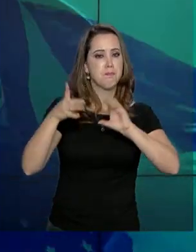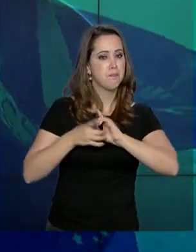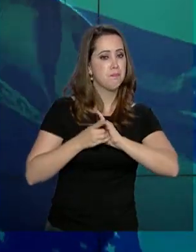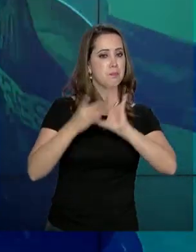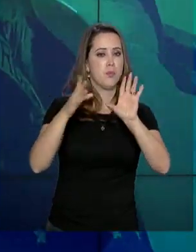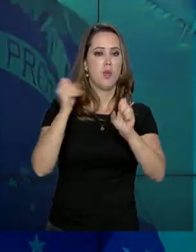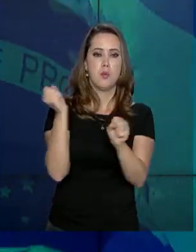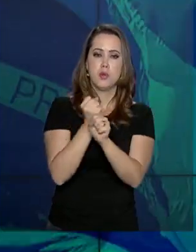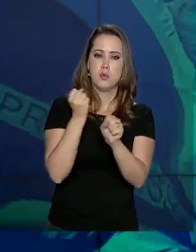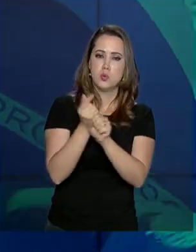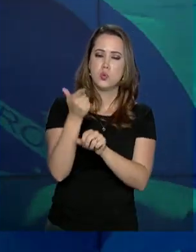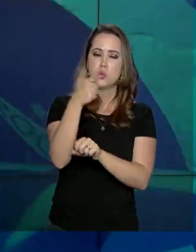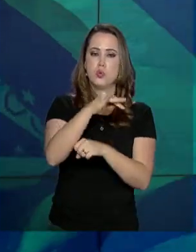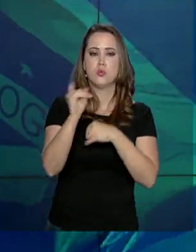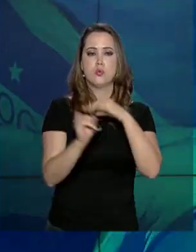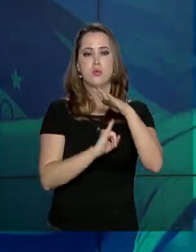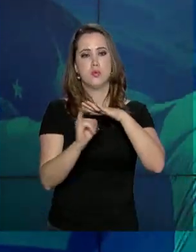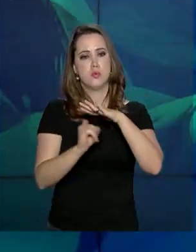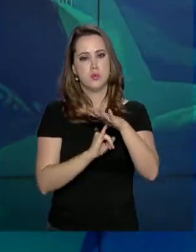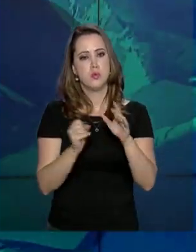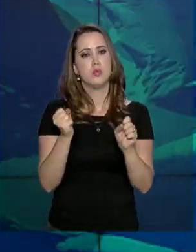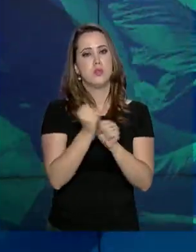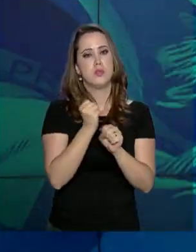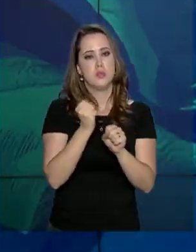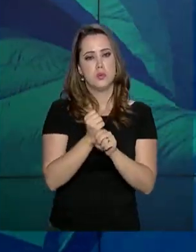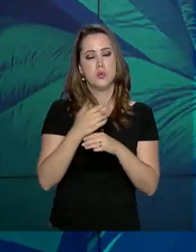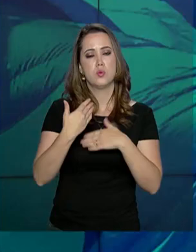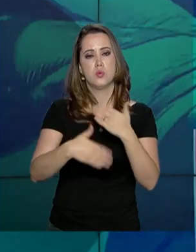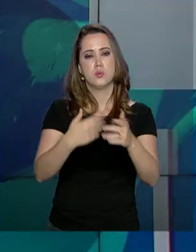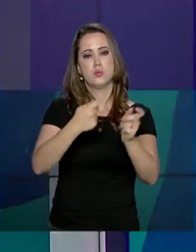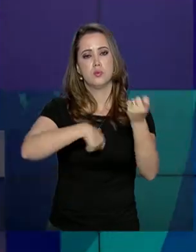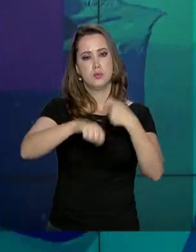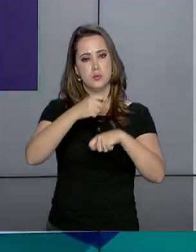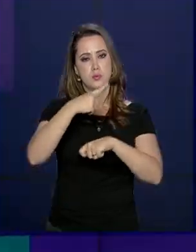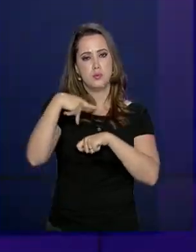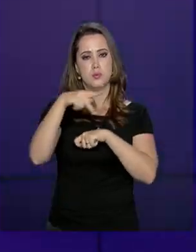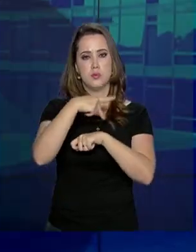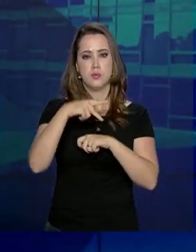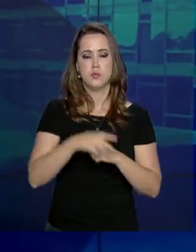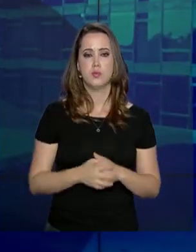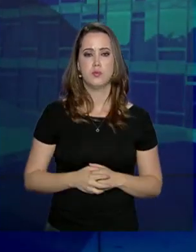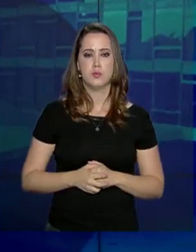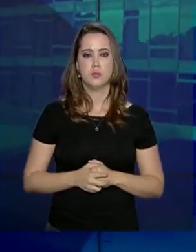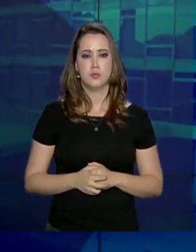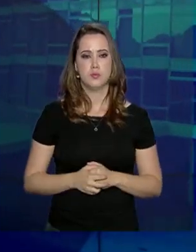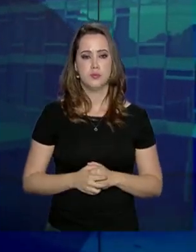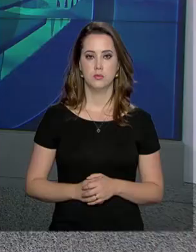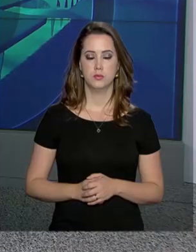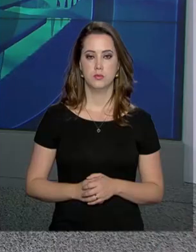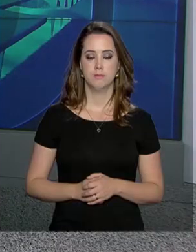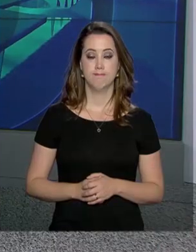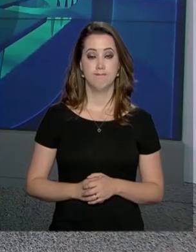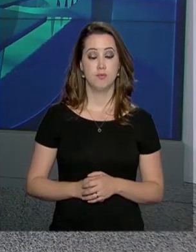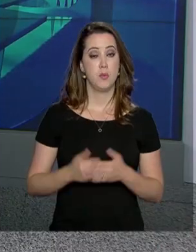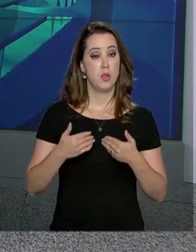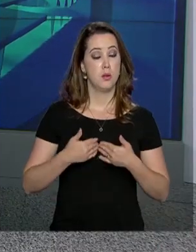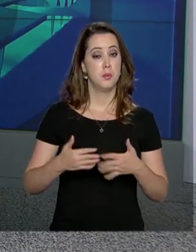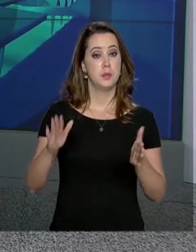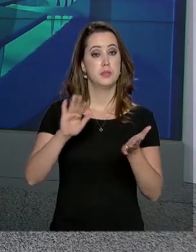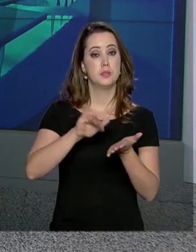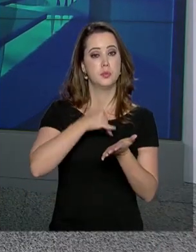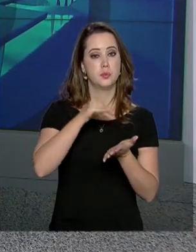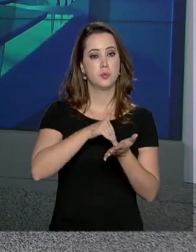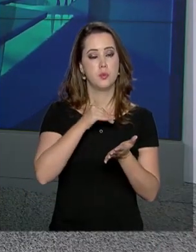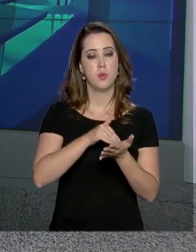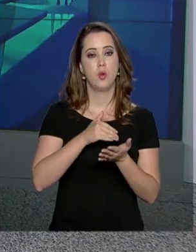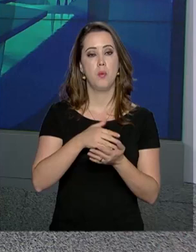para a reconstrução das instituições, da infraestrutura e da economia do país. Estão abertas